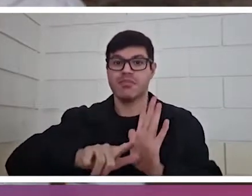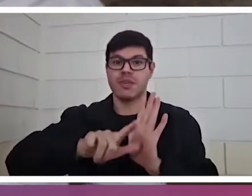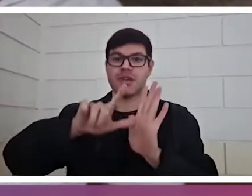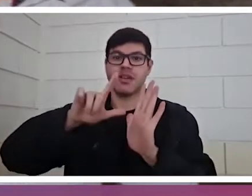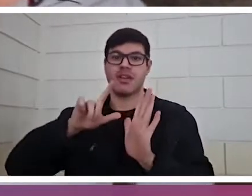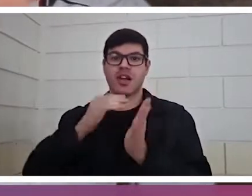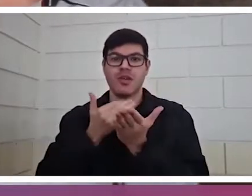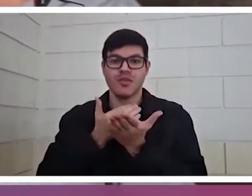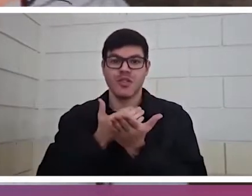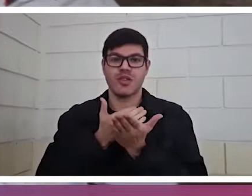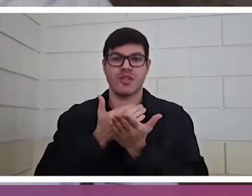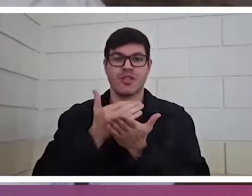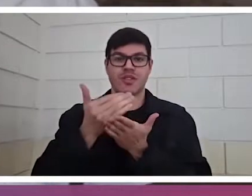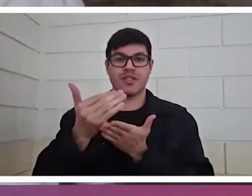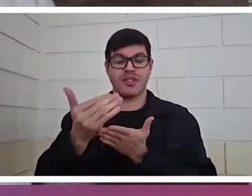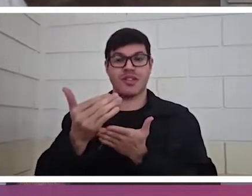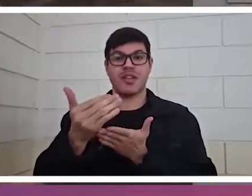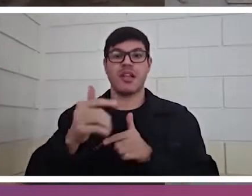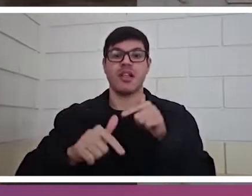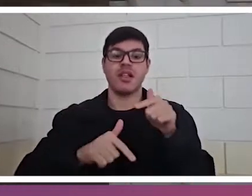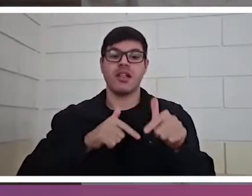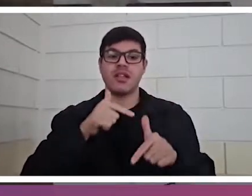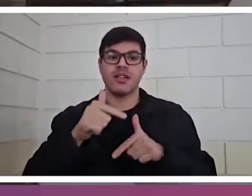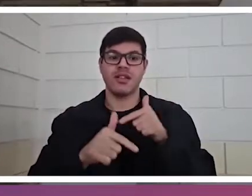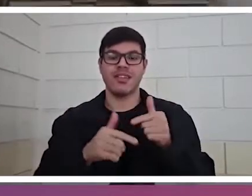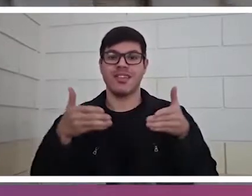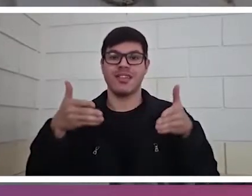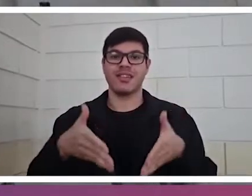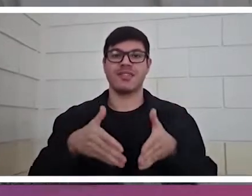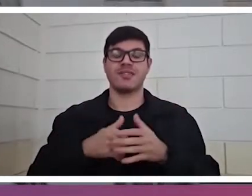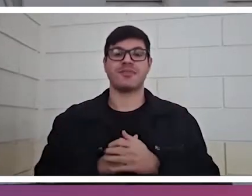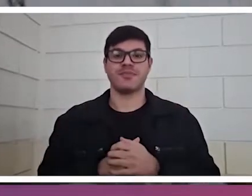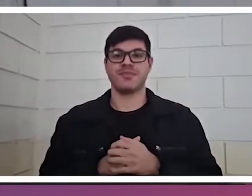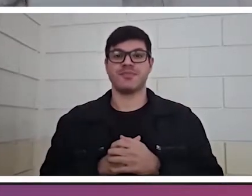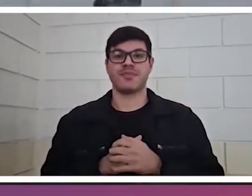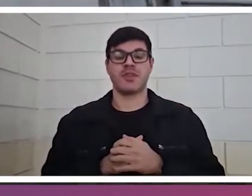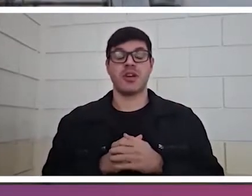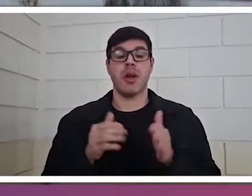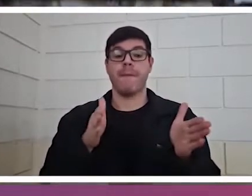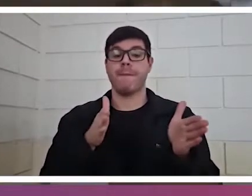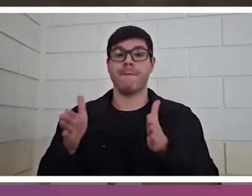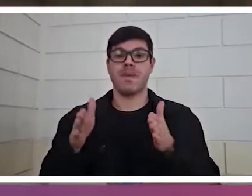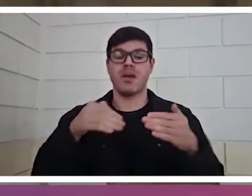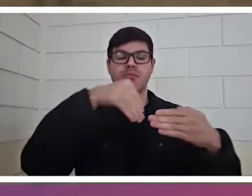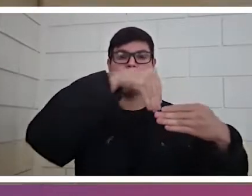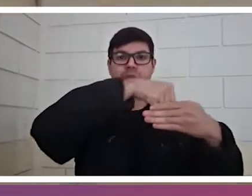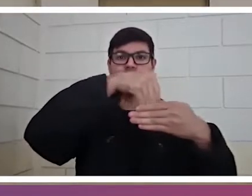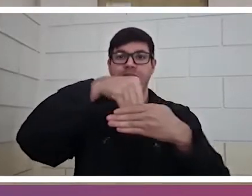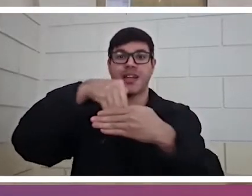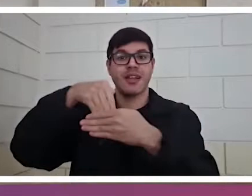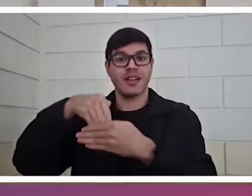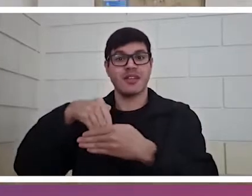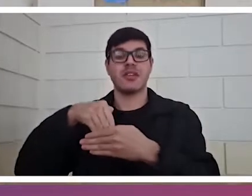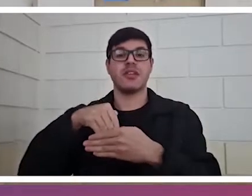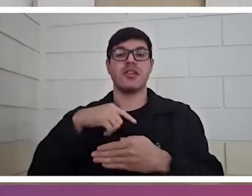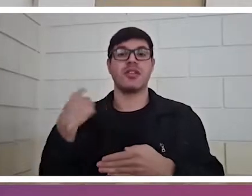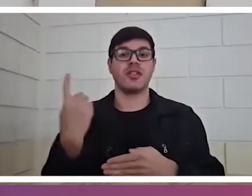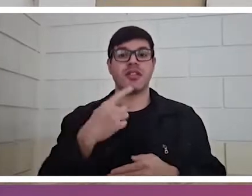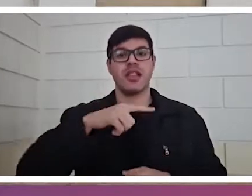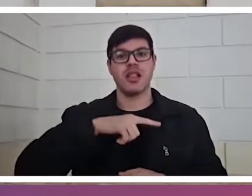nós estamos na fase da limpeza preliminar para poder começar a executar o trabalho aqui. É um período